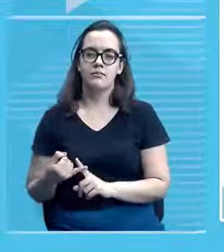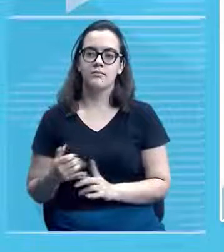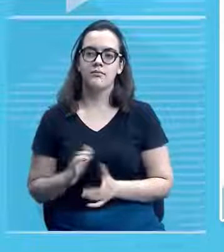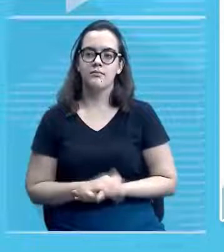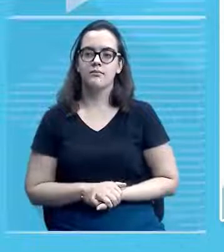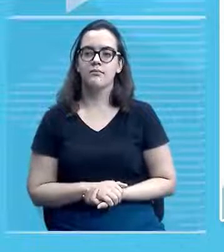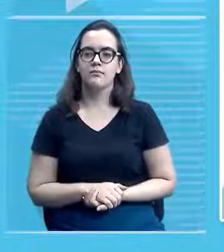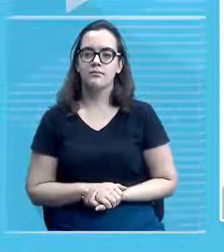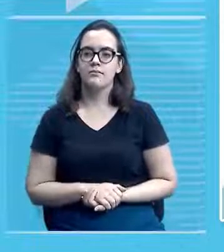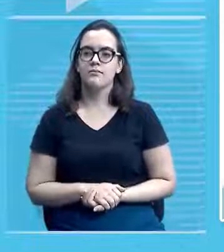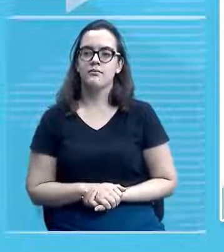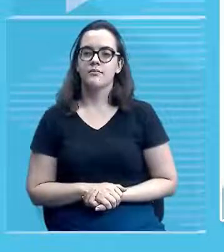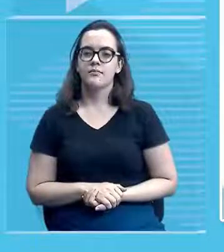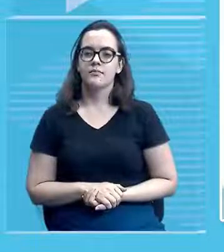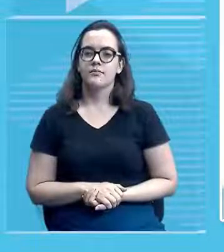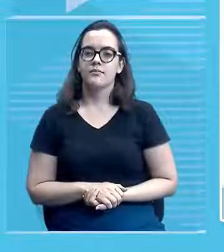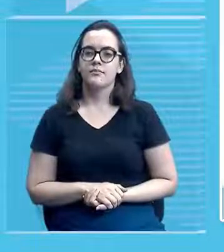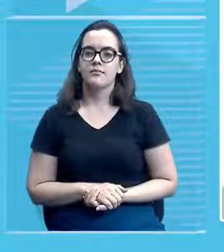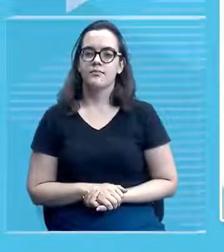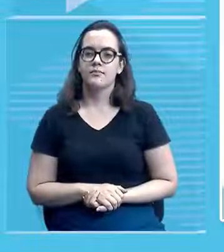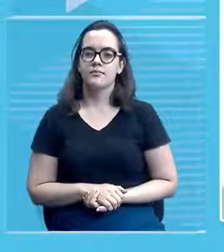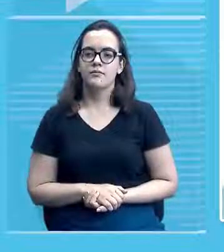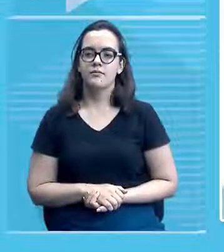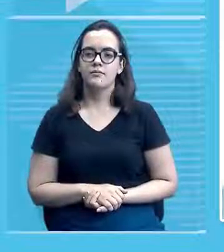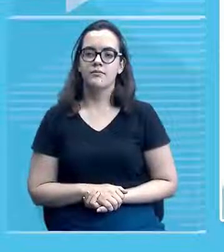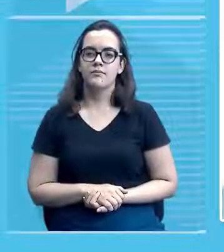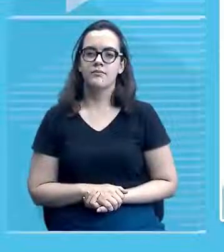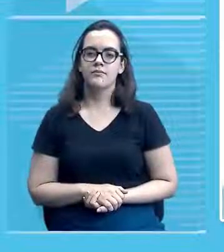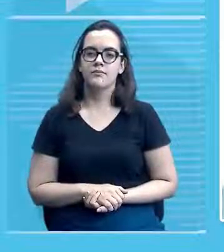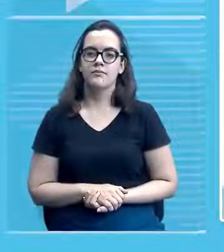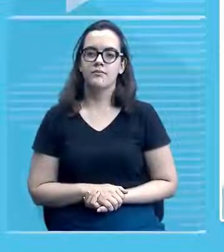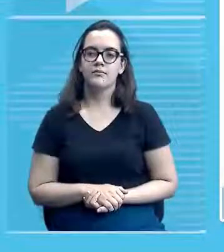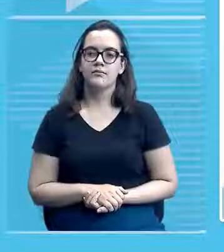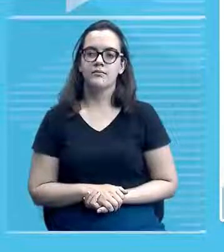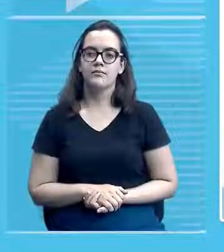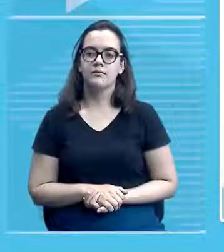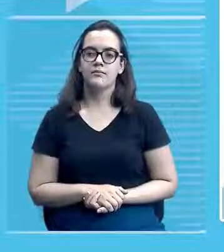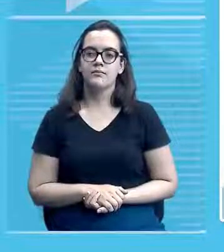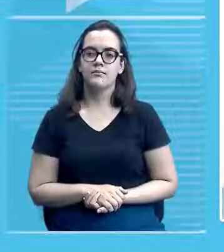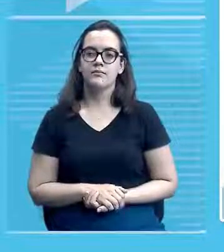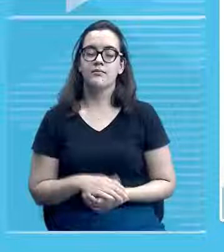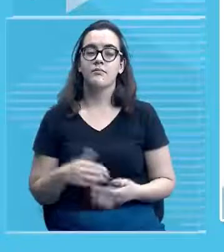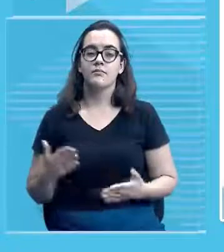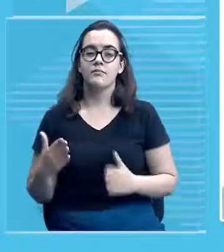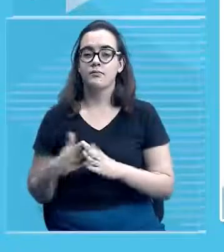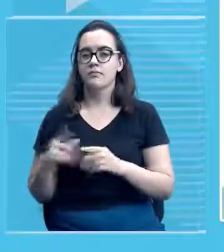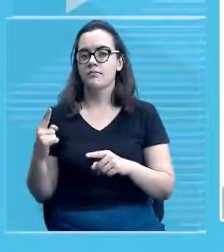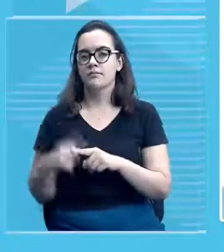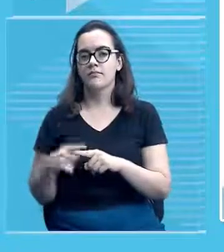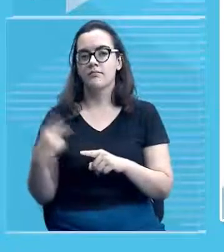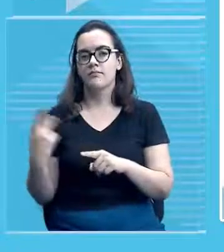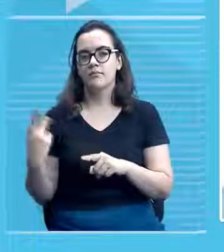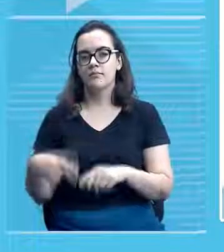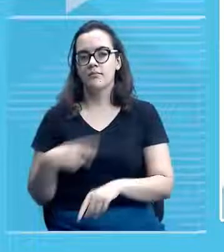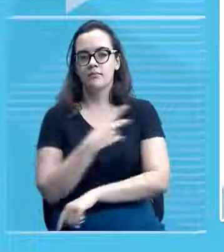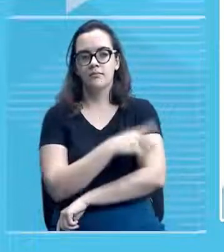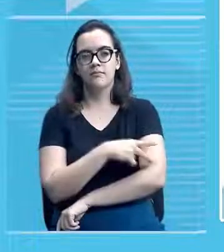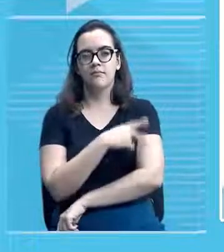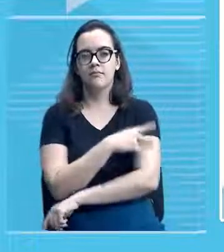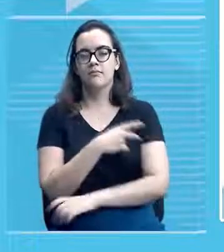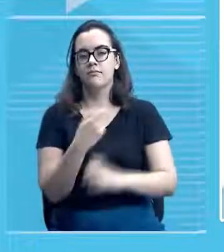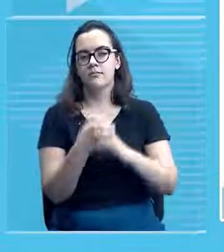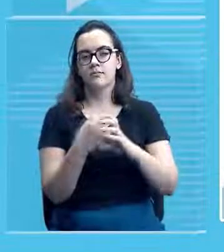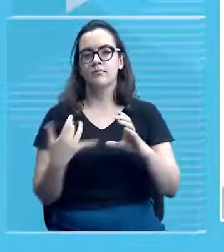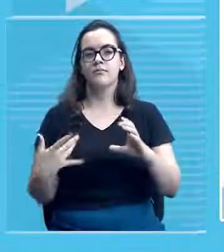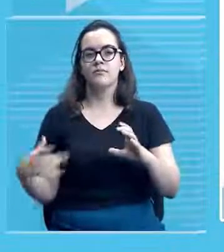né? Ou seja igrejas piauienes com características da arquitetura jesuítica